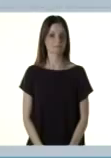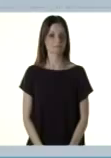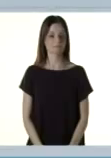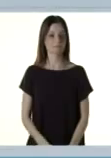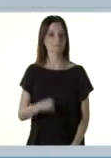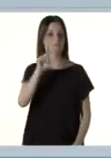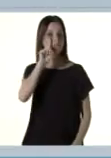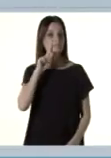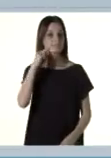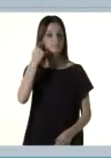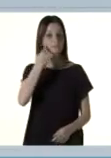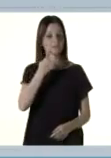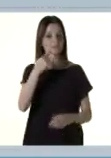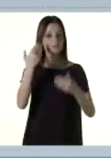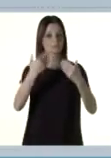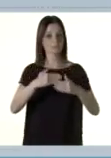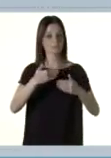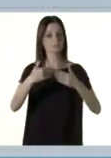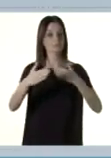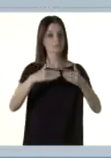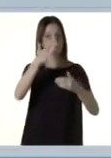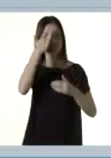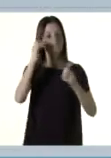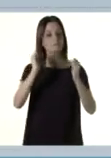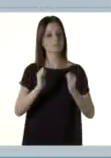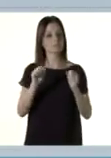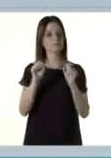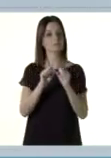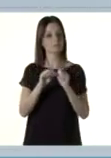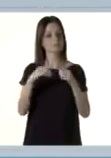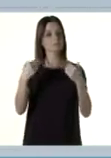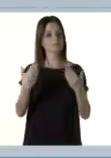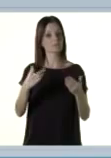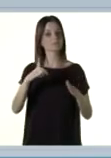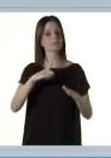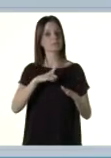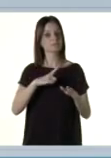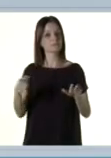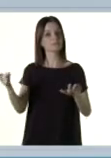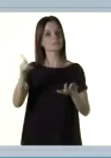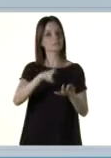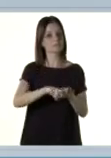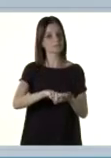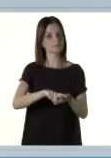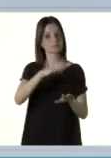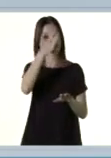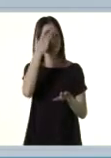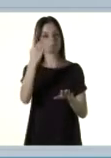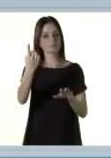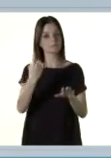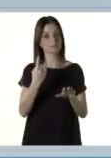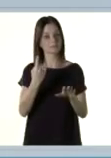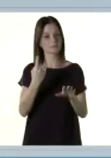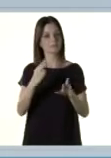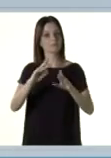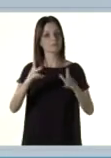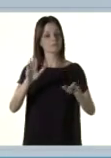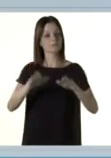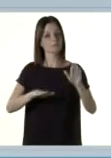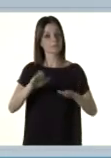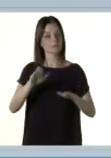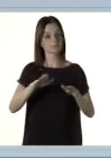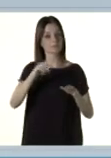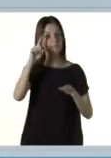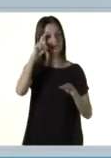O Enem é uma prova para todos. Por isso, o INEP oferece atendimento diferenciado, de acordo com a necessidade de